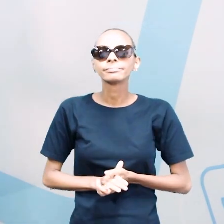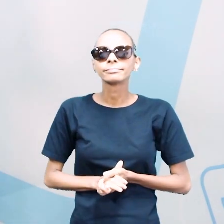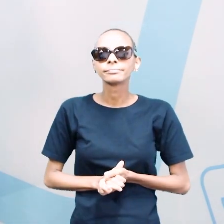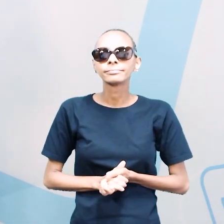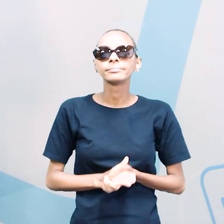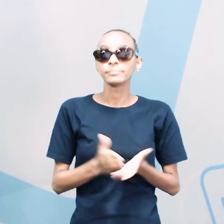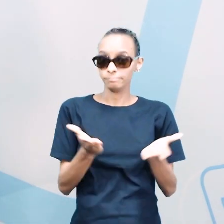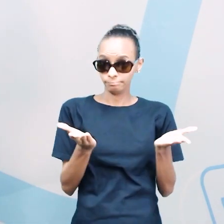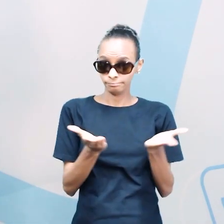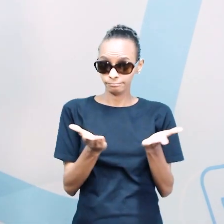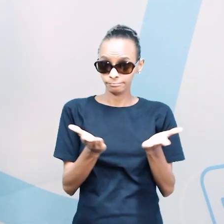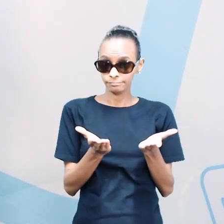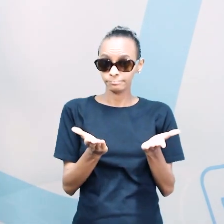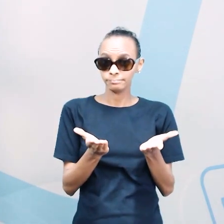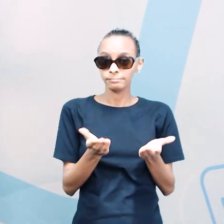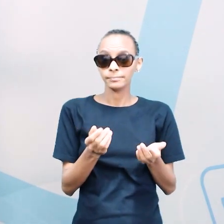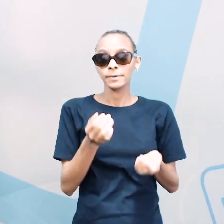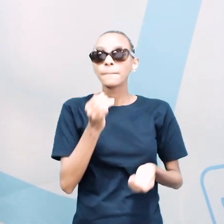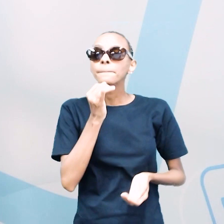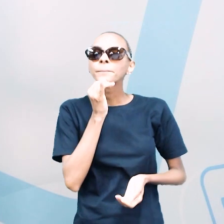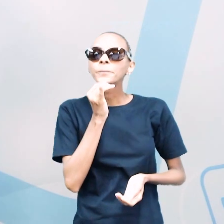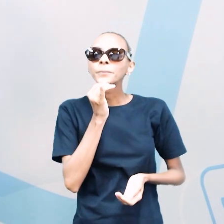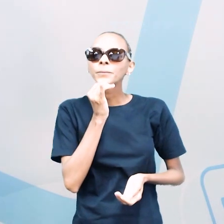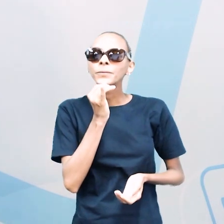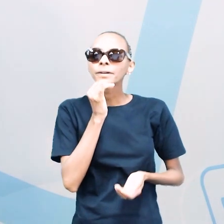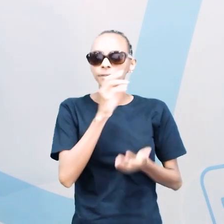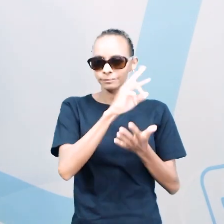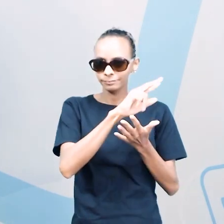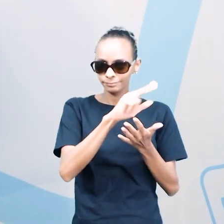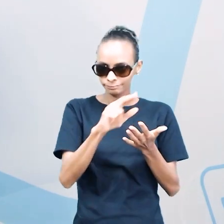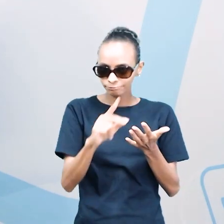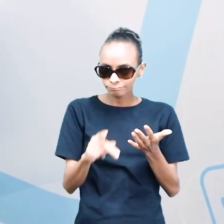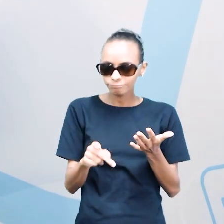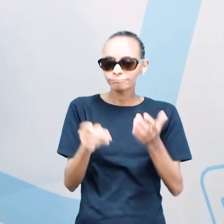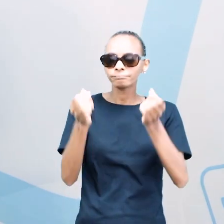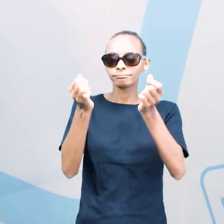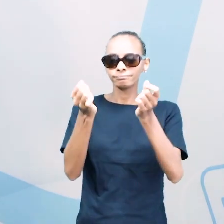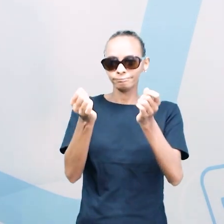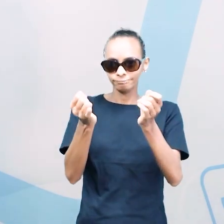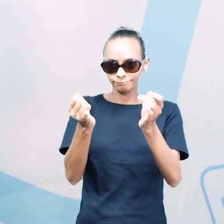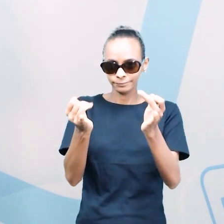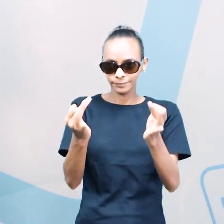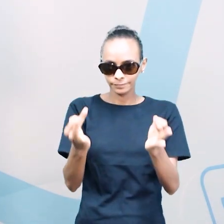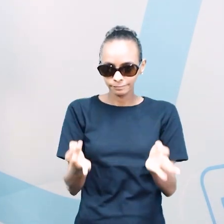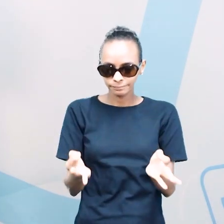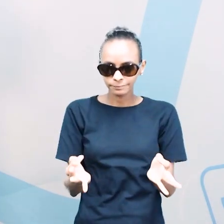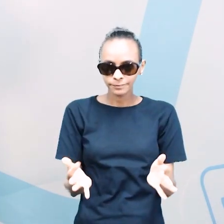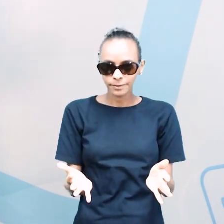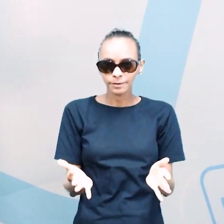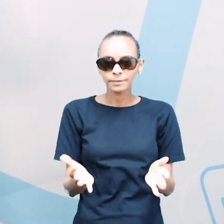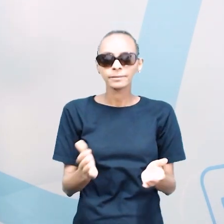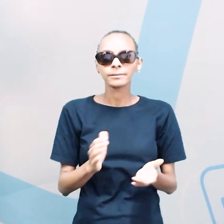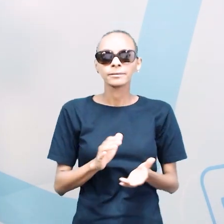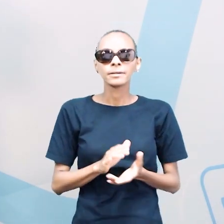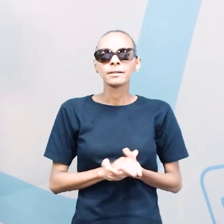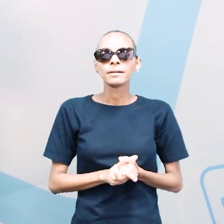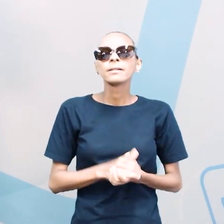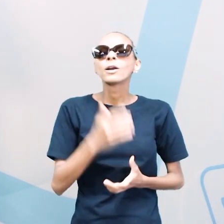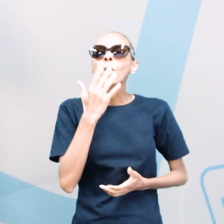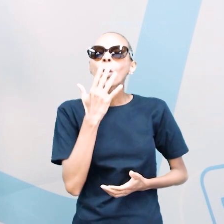Nesse caso, eu vou dar alguns exemplos para vocês para falar sobre colors